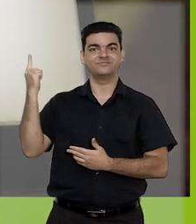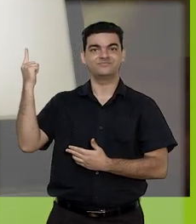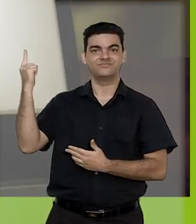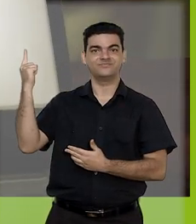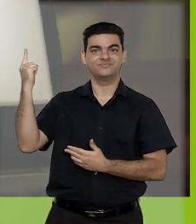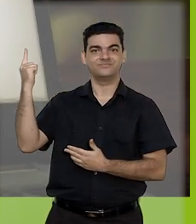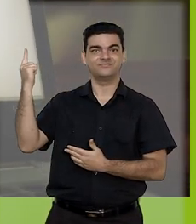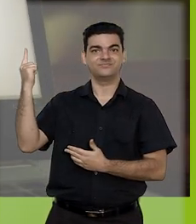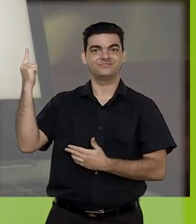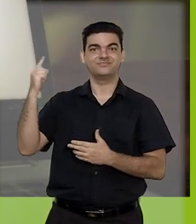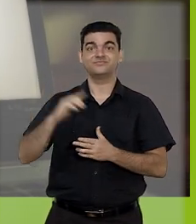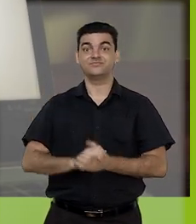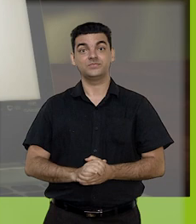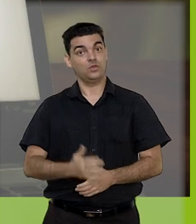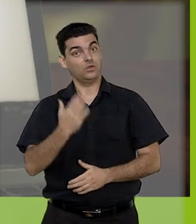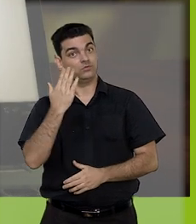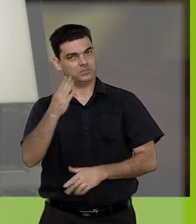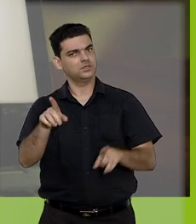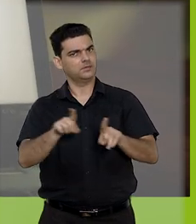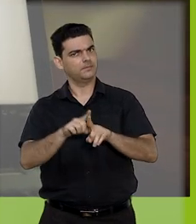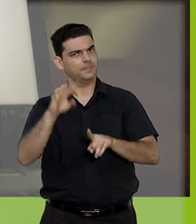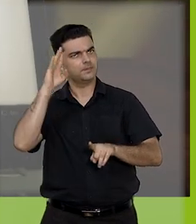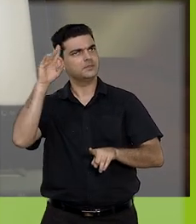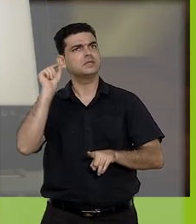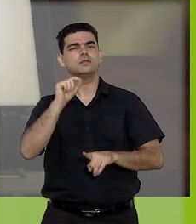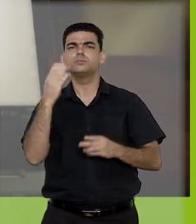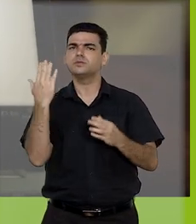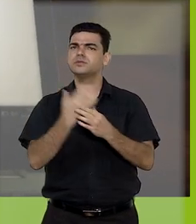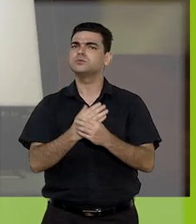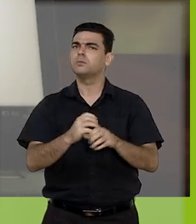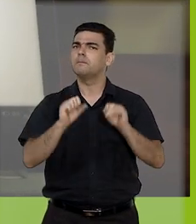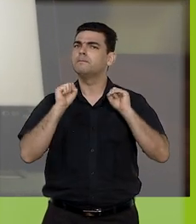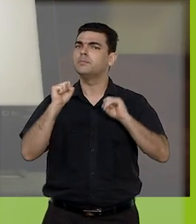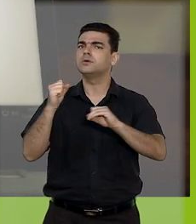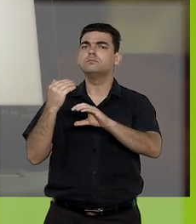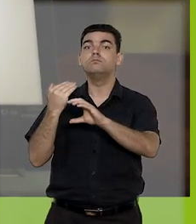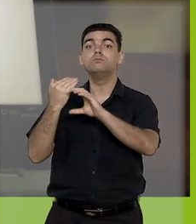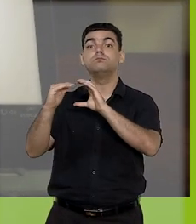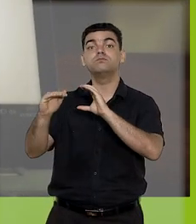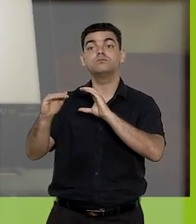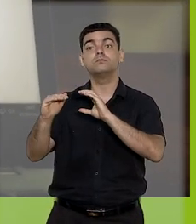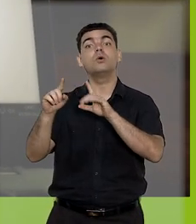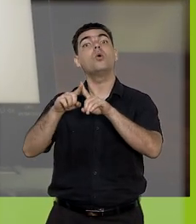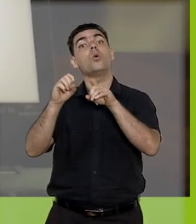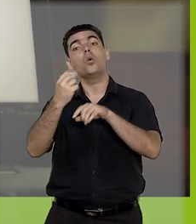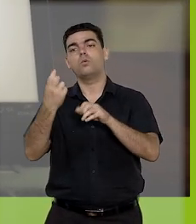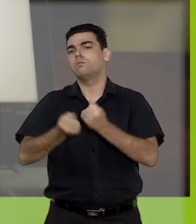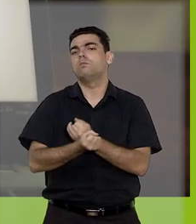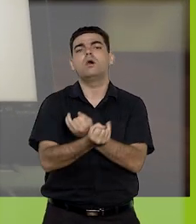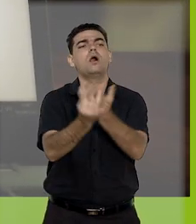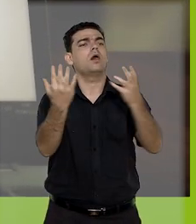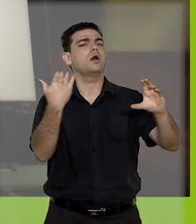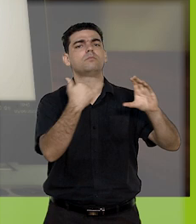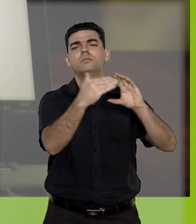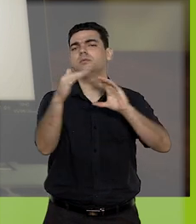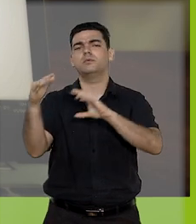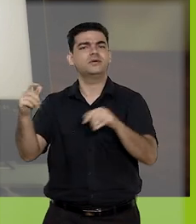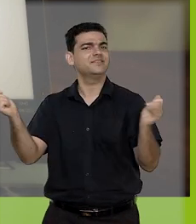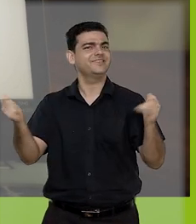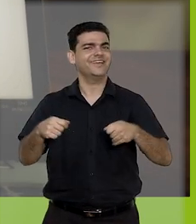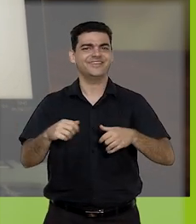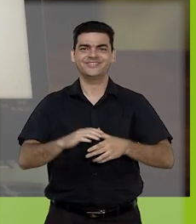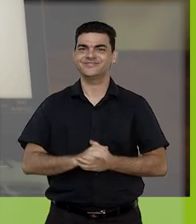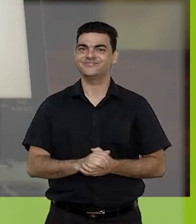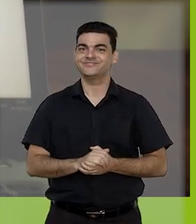correspondente à função. Vale ressaltar que o processo pode ser enviado para uma ou para várias unidades ao